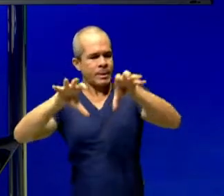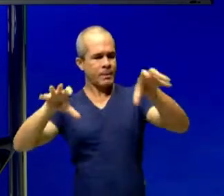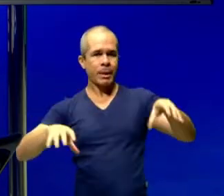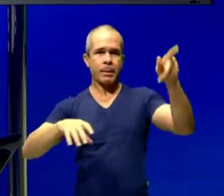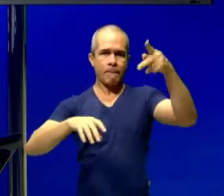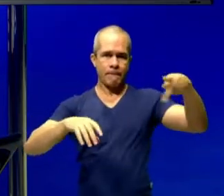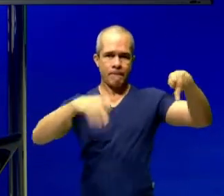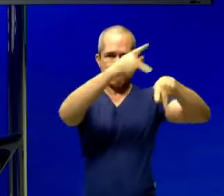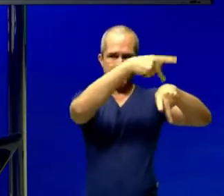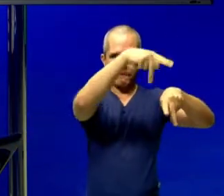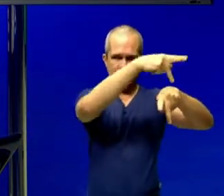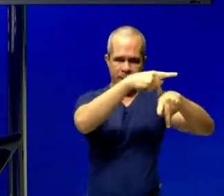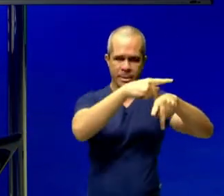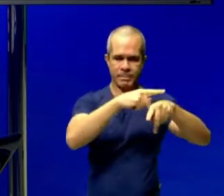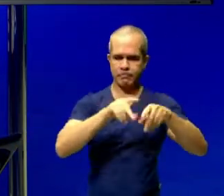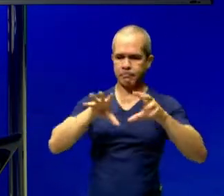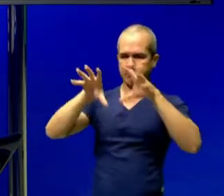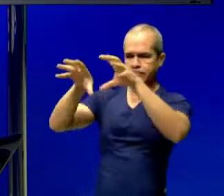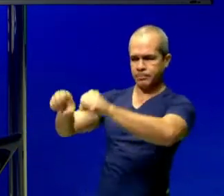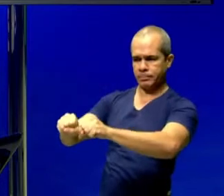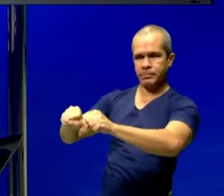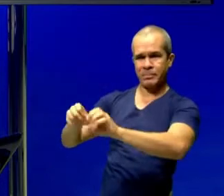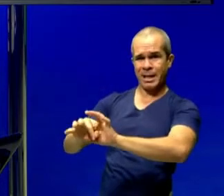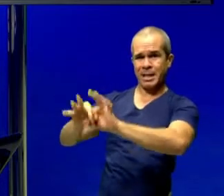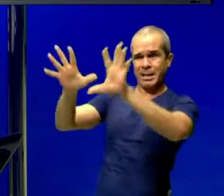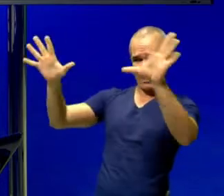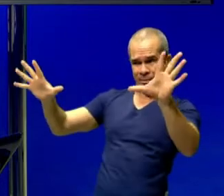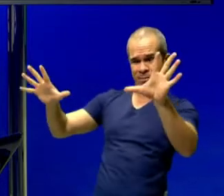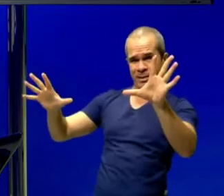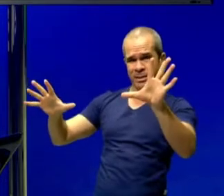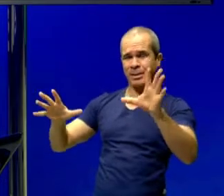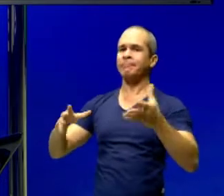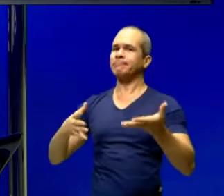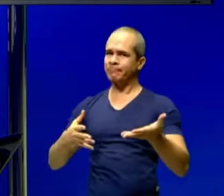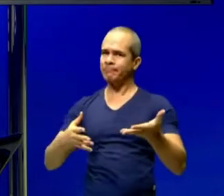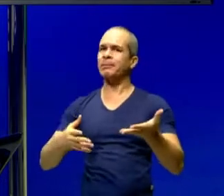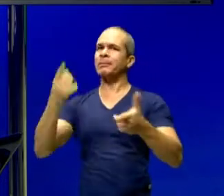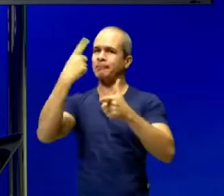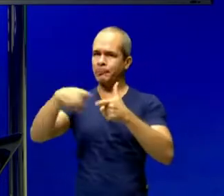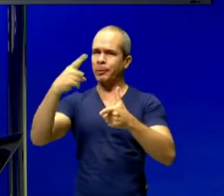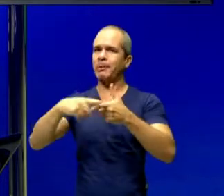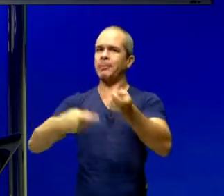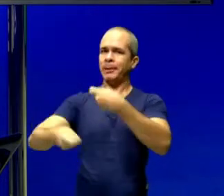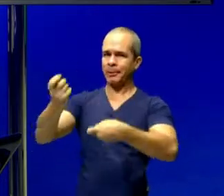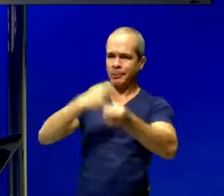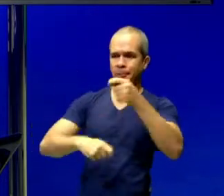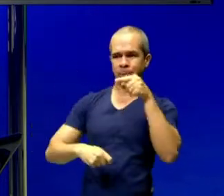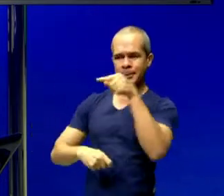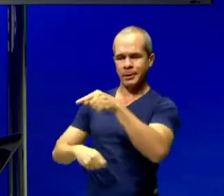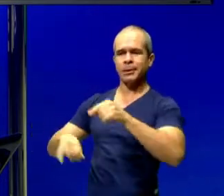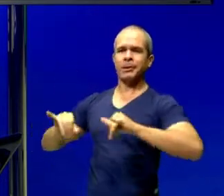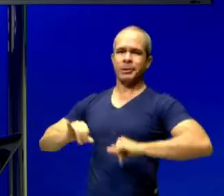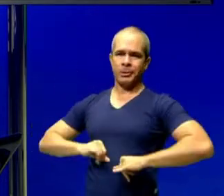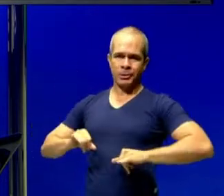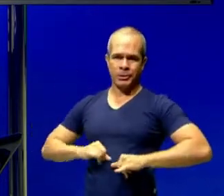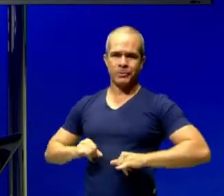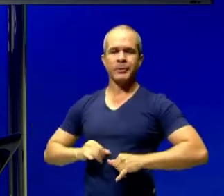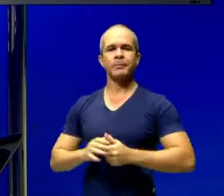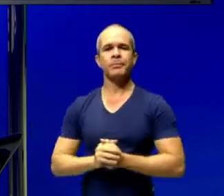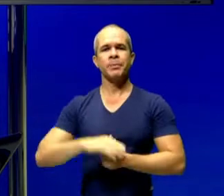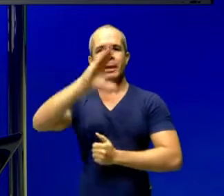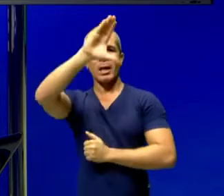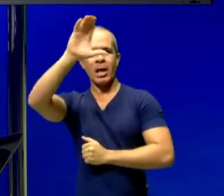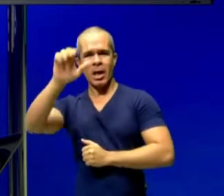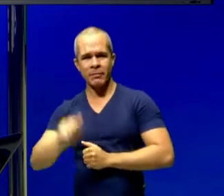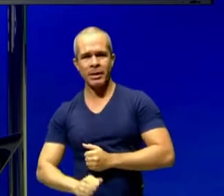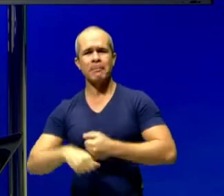e os países que colonizavam, gerou um abismo econômico. Os países africanos dependiam de